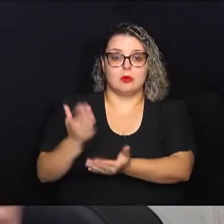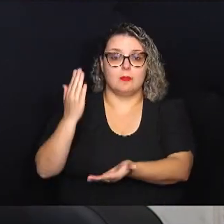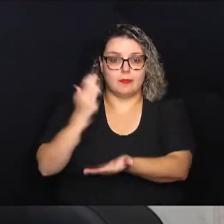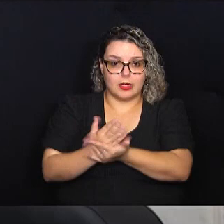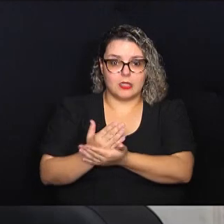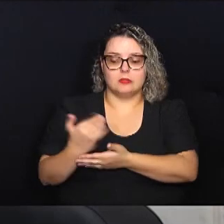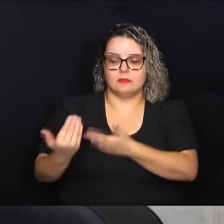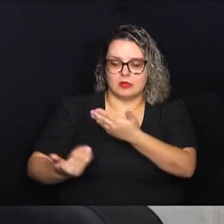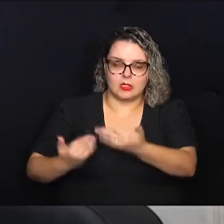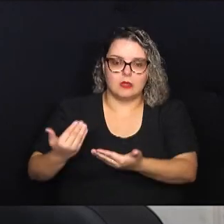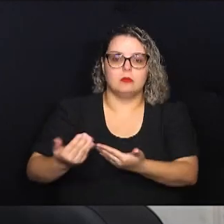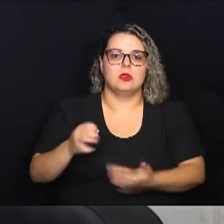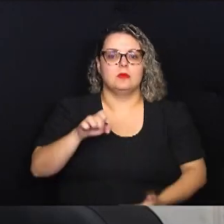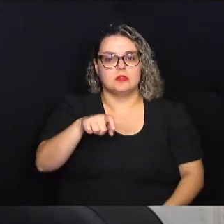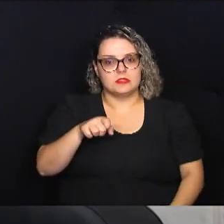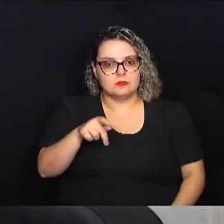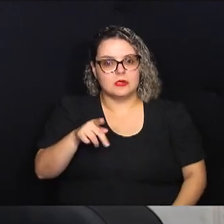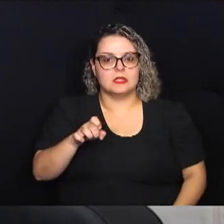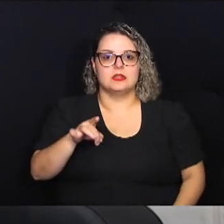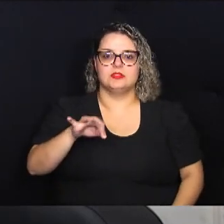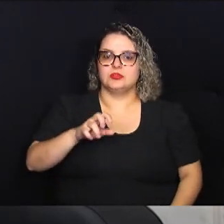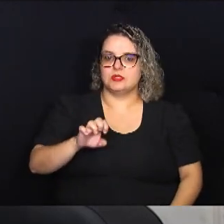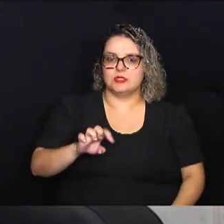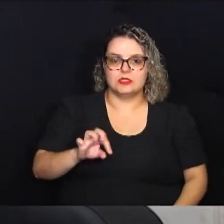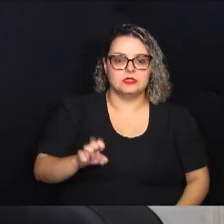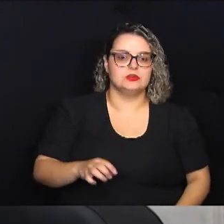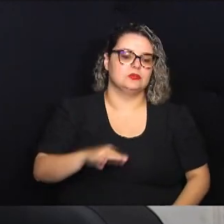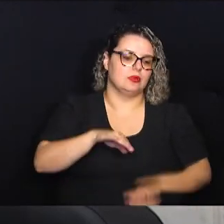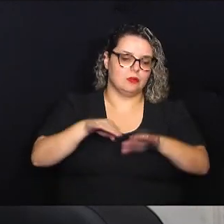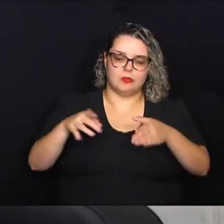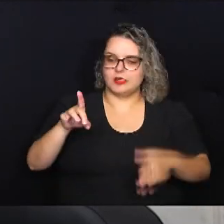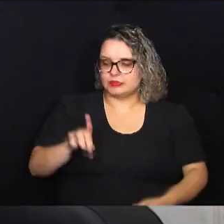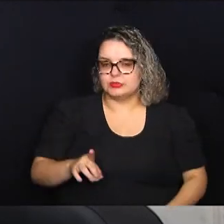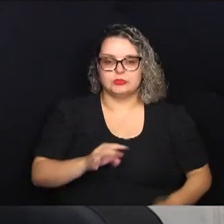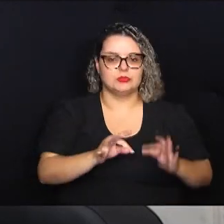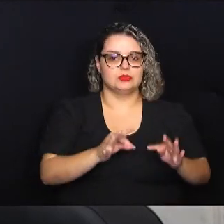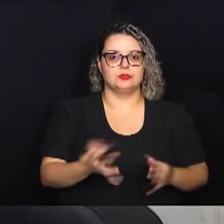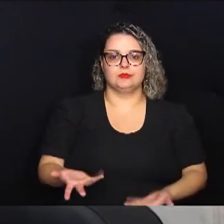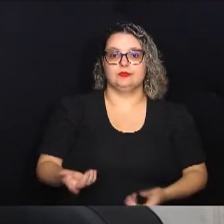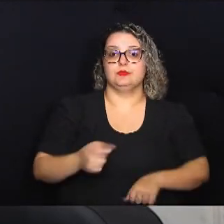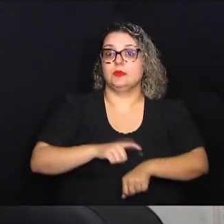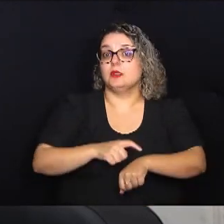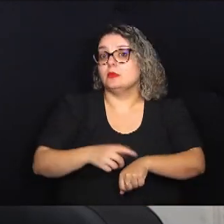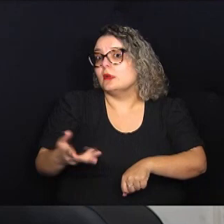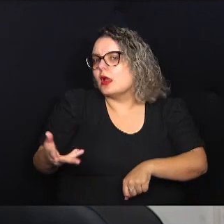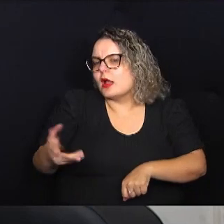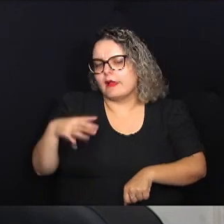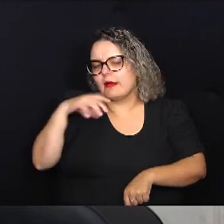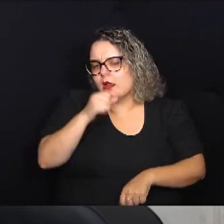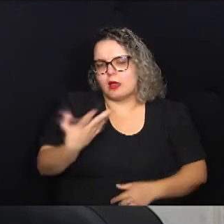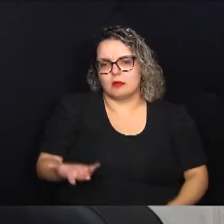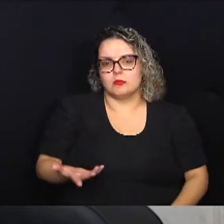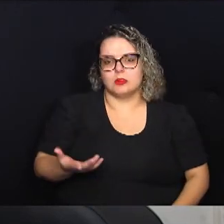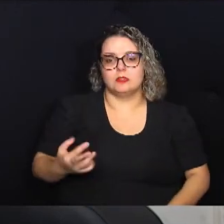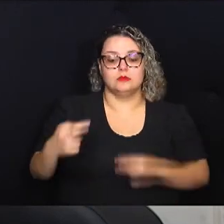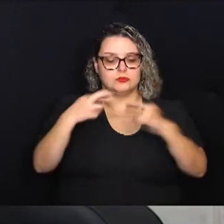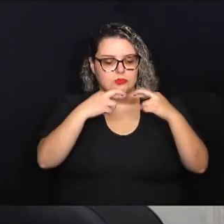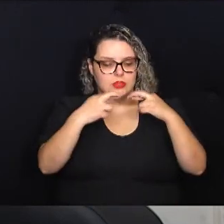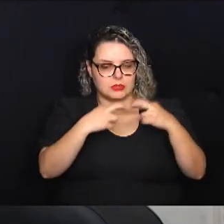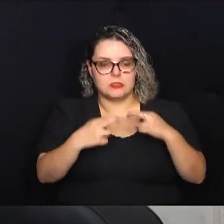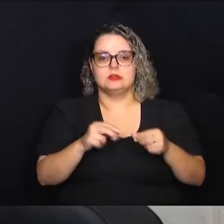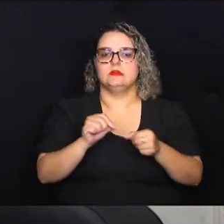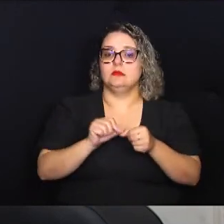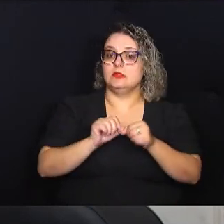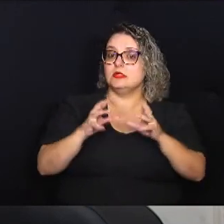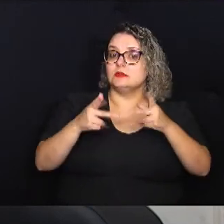para passar no expediente, para passar na mesa de um diretor, de um técnico, a gente economiza muito tempo. Da hora do analista, que vai fazer